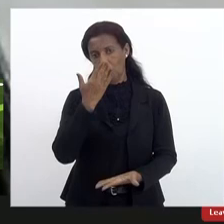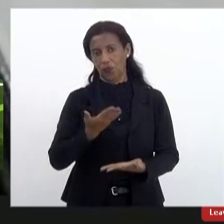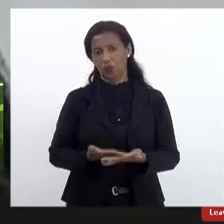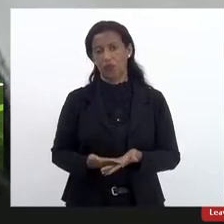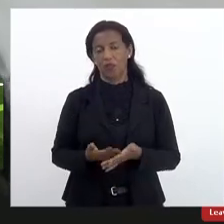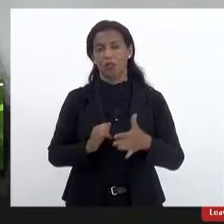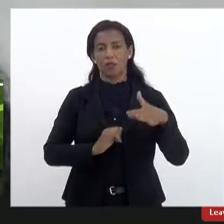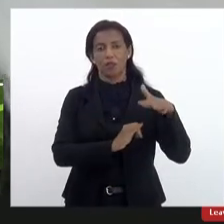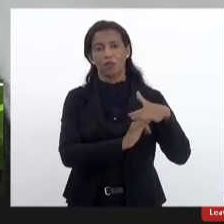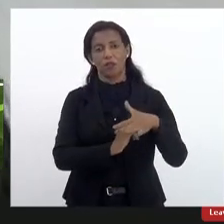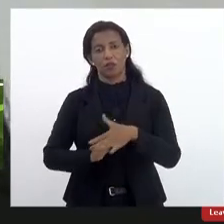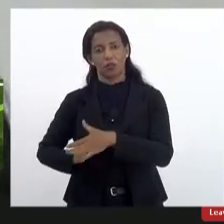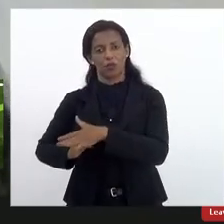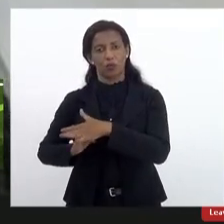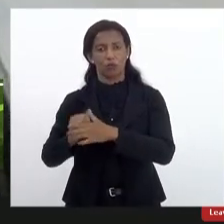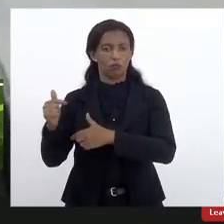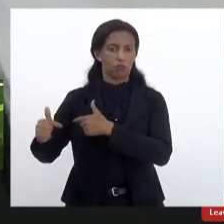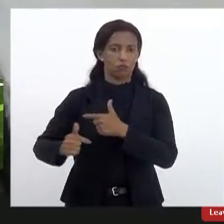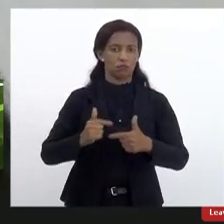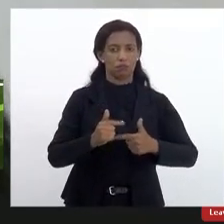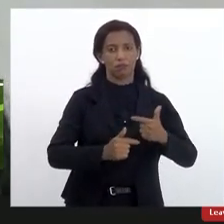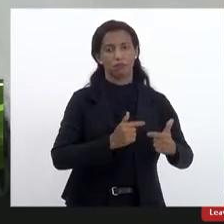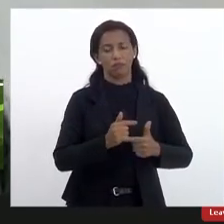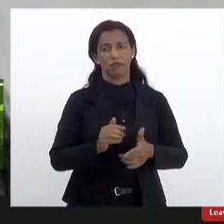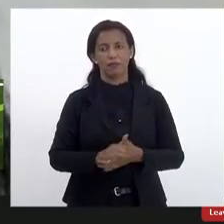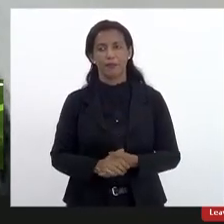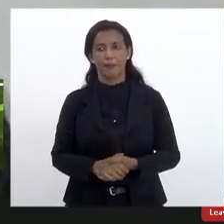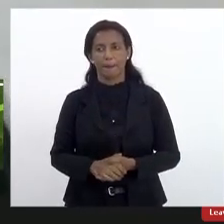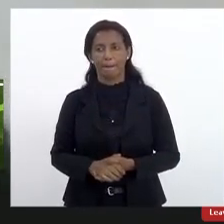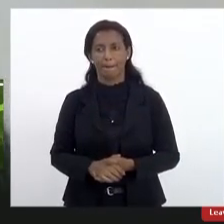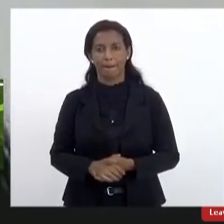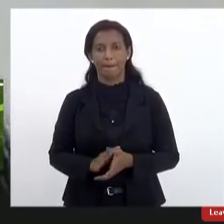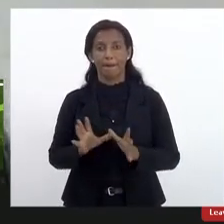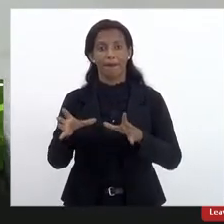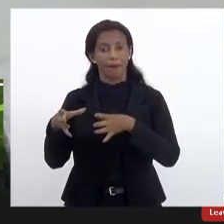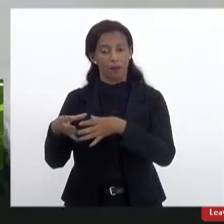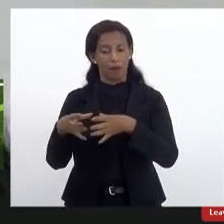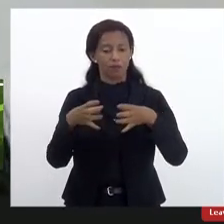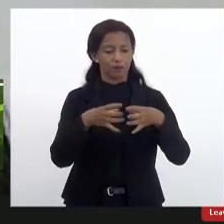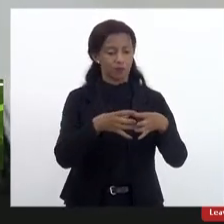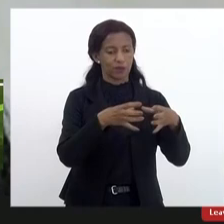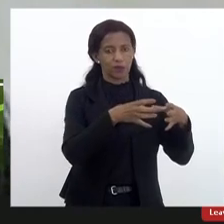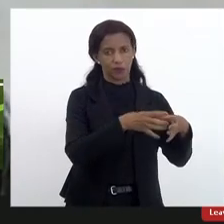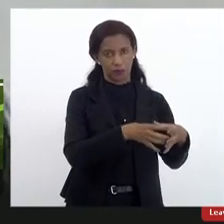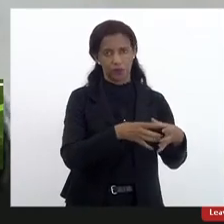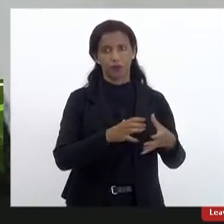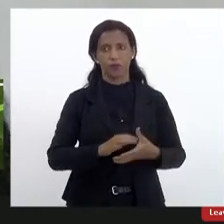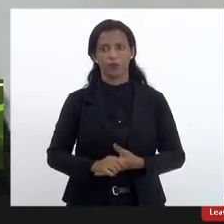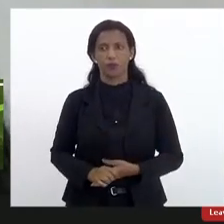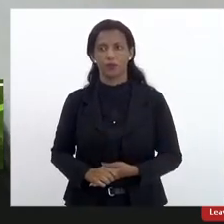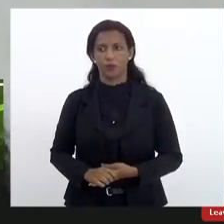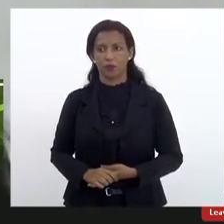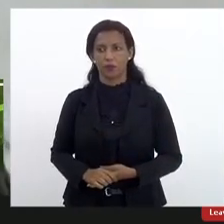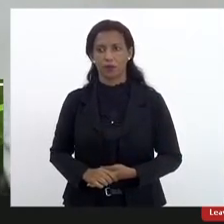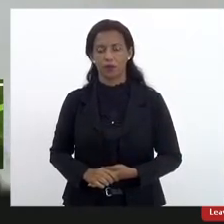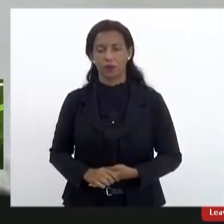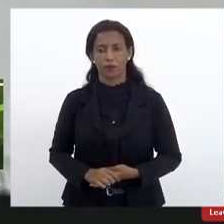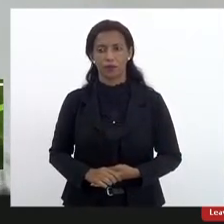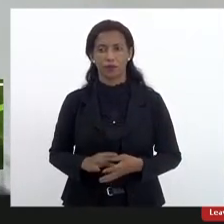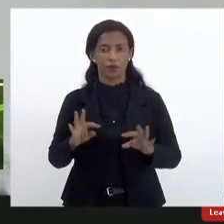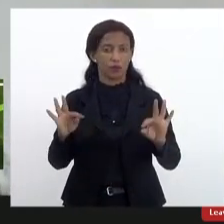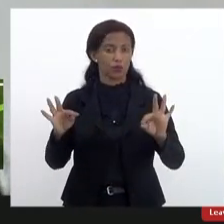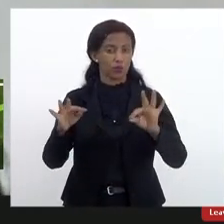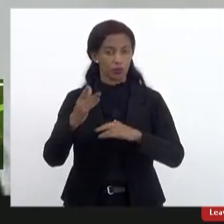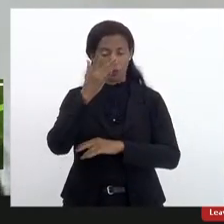das instituições no nosso trabalho dos conselheiros e de